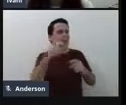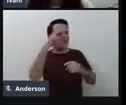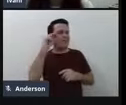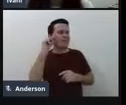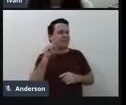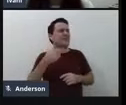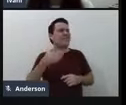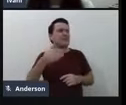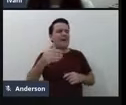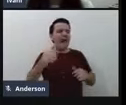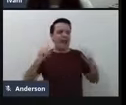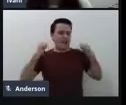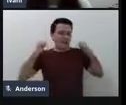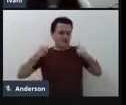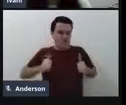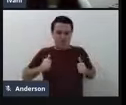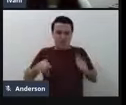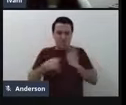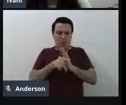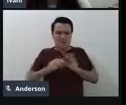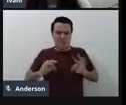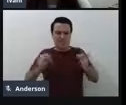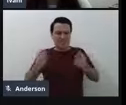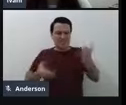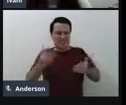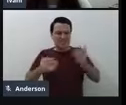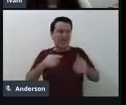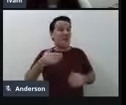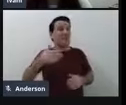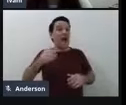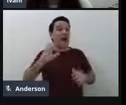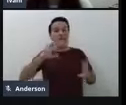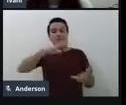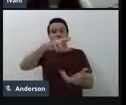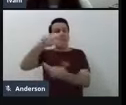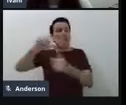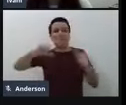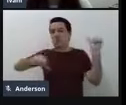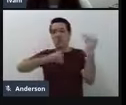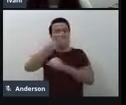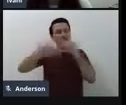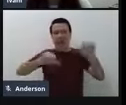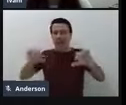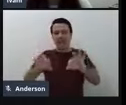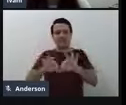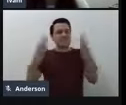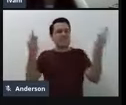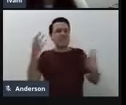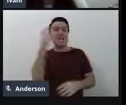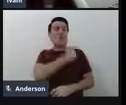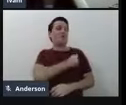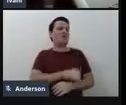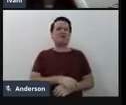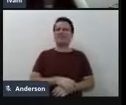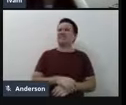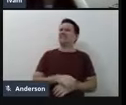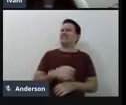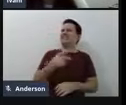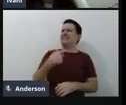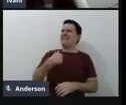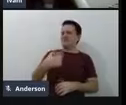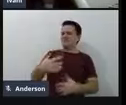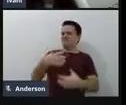dela nas costas, e aí aquilo, me impactou, assim, eu pensei, nossa, será que realmente eu estou tentando